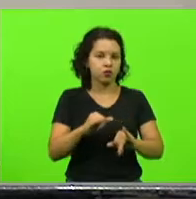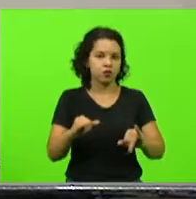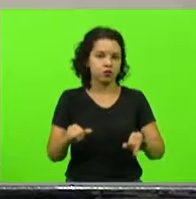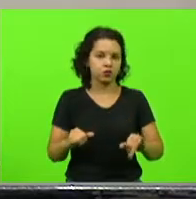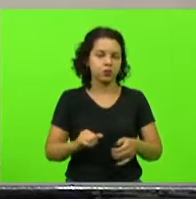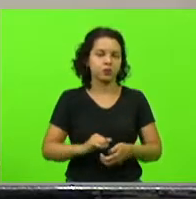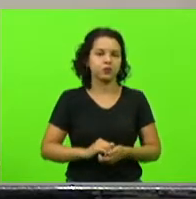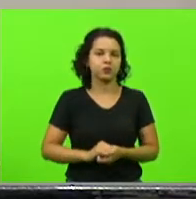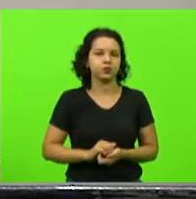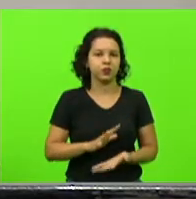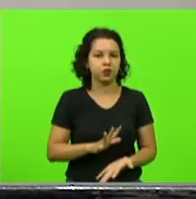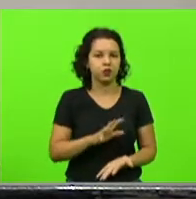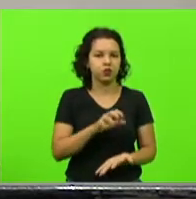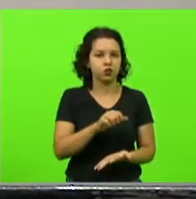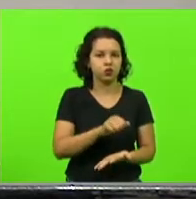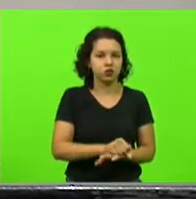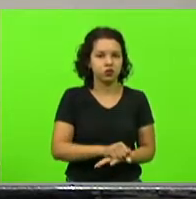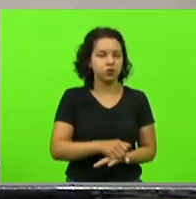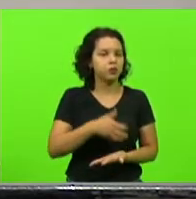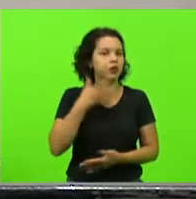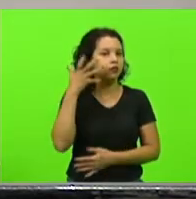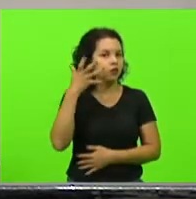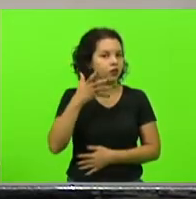inscrito para falar,